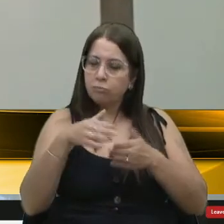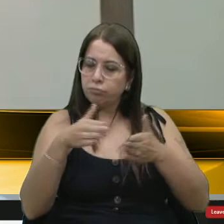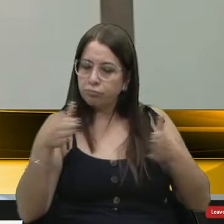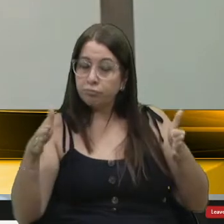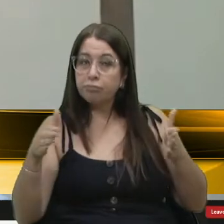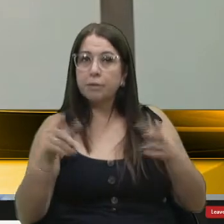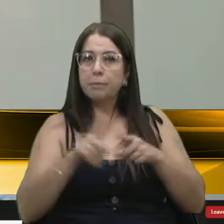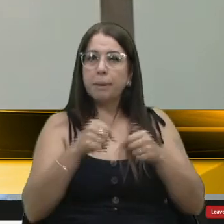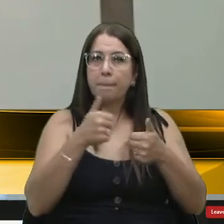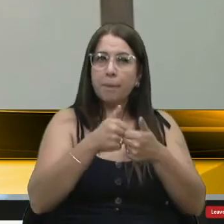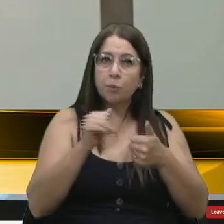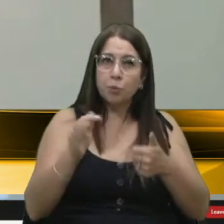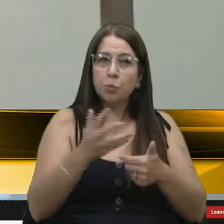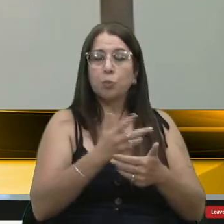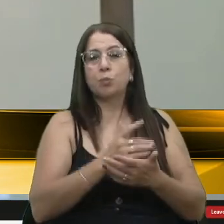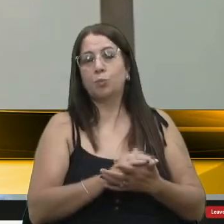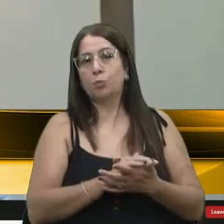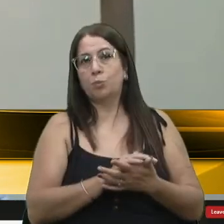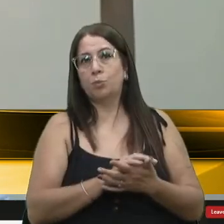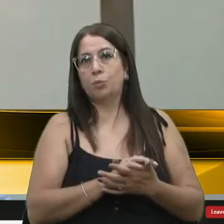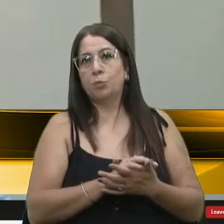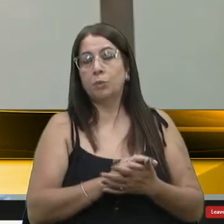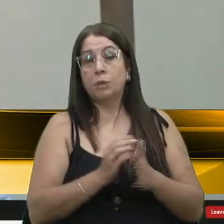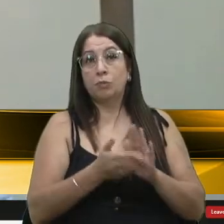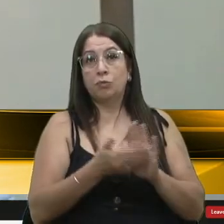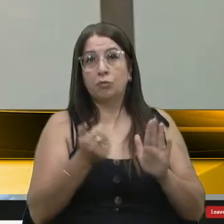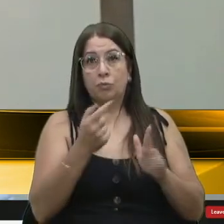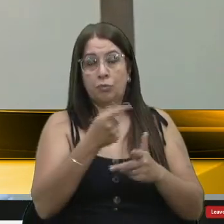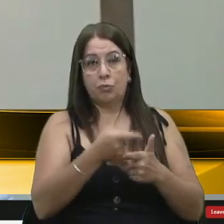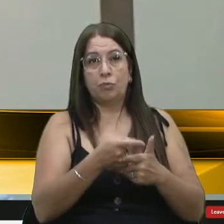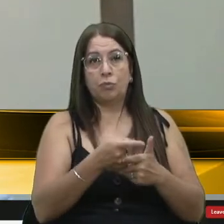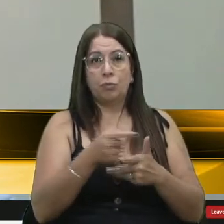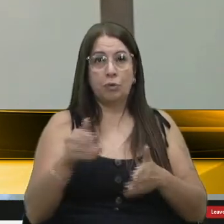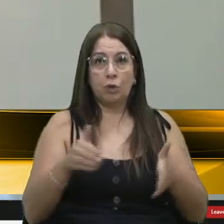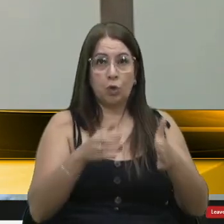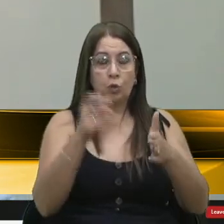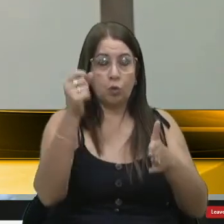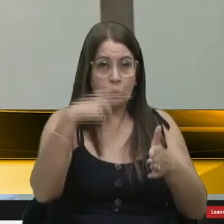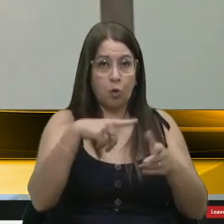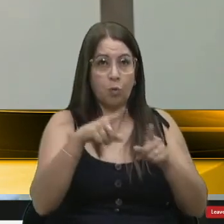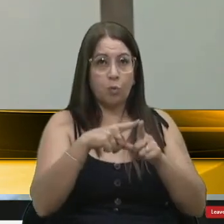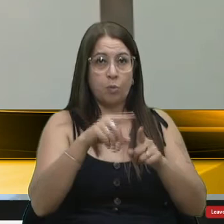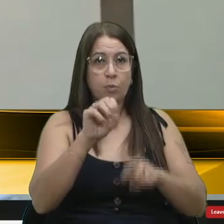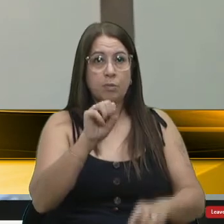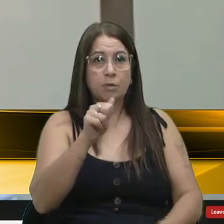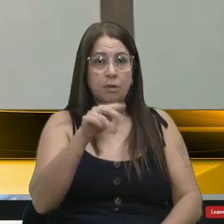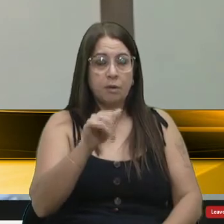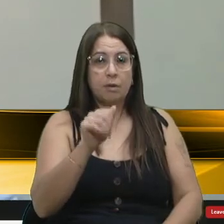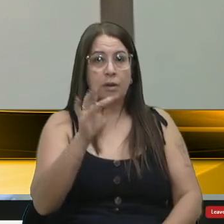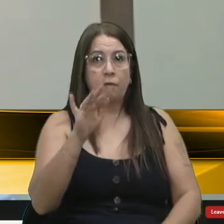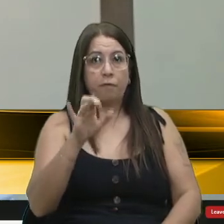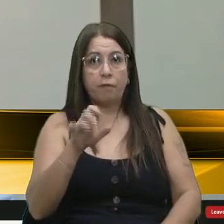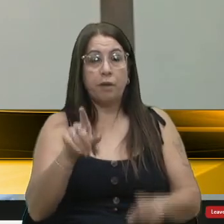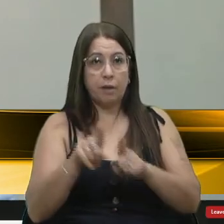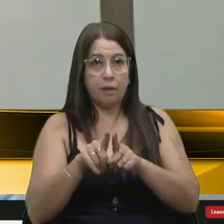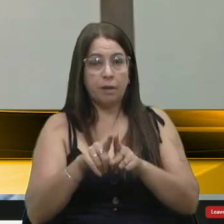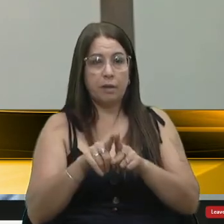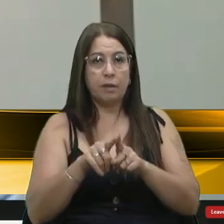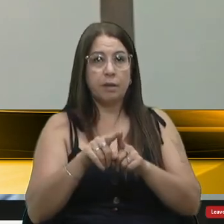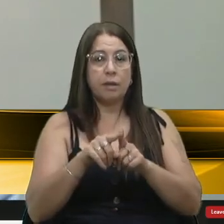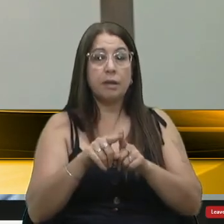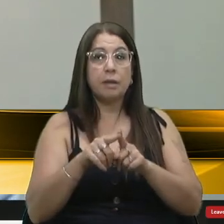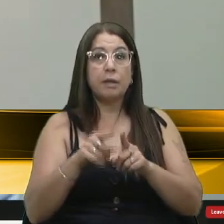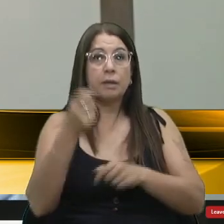perto de tudo e que tirou da Rota do Sol aí do Santa Fé e do Cidade Industrial aquelas